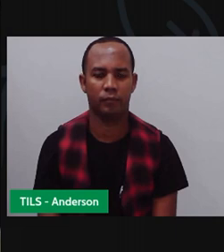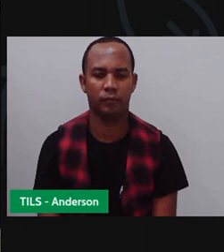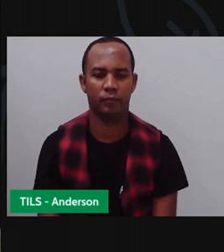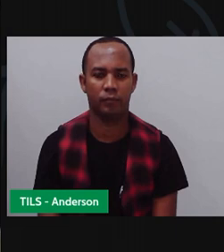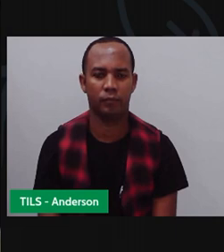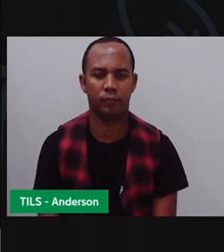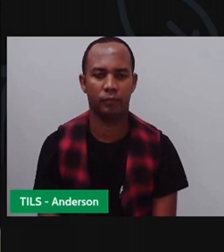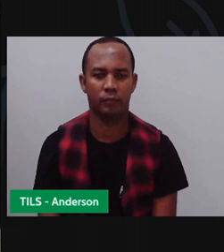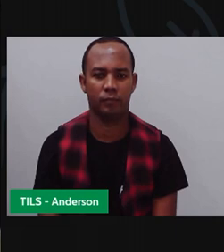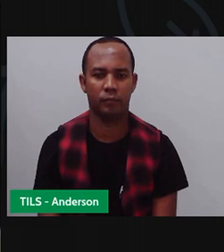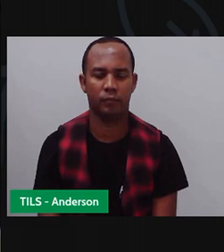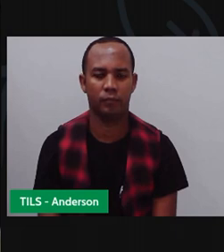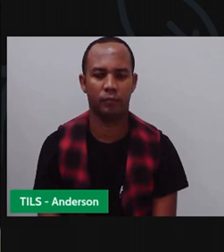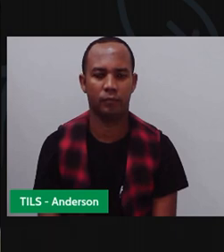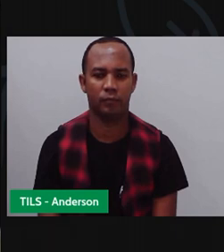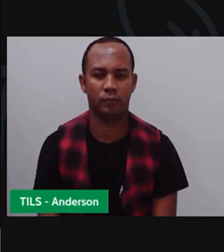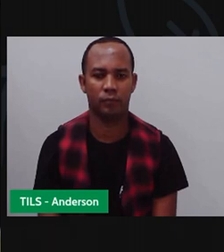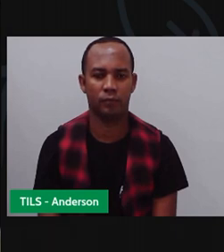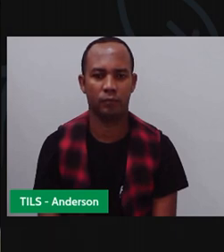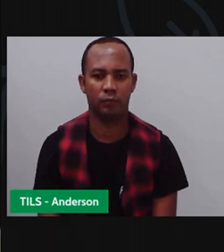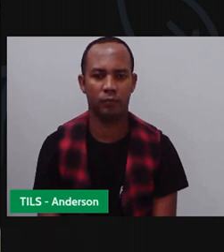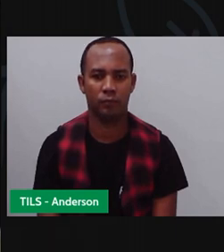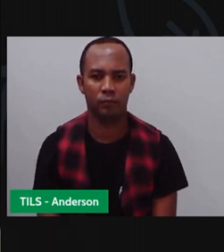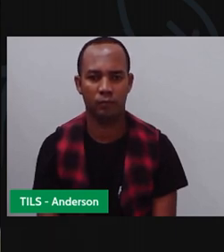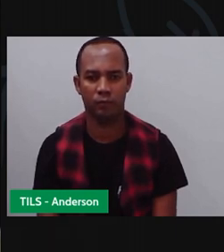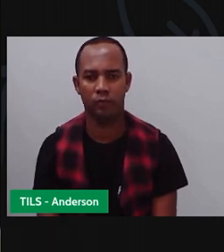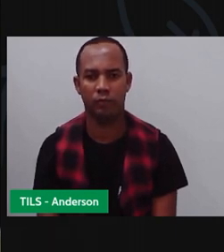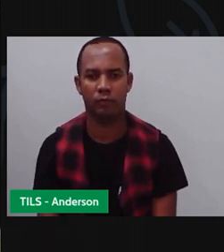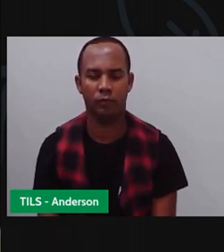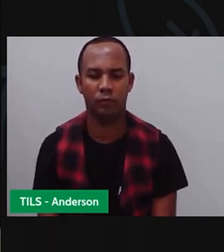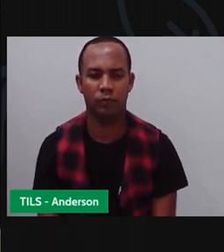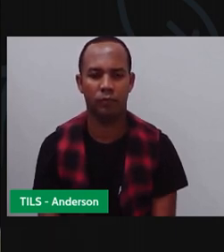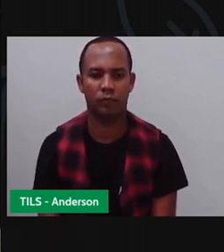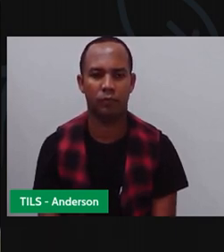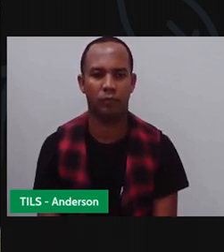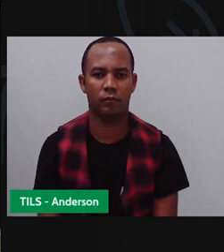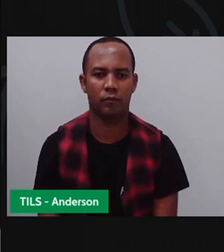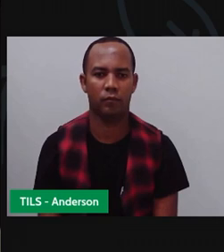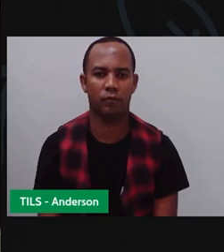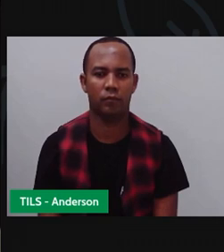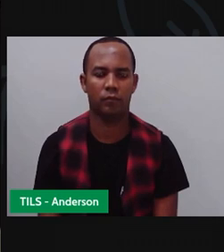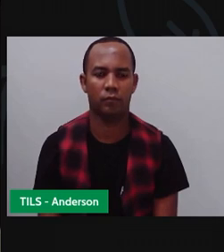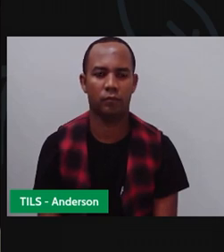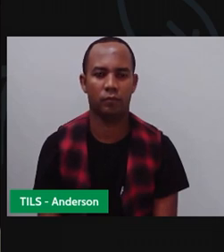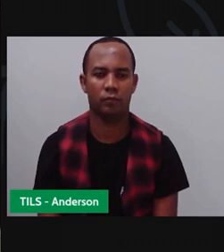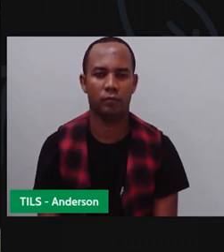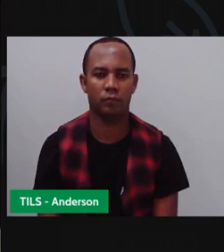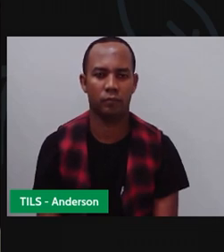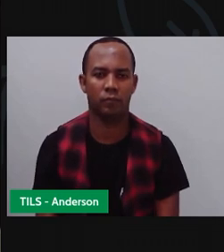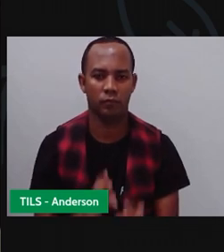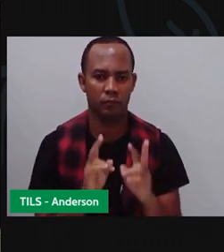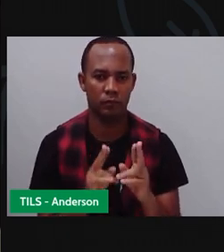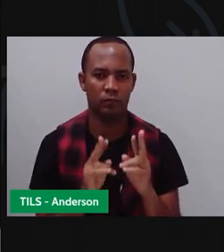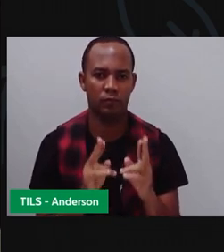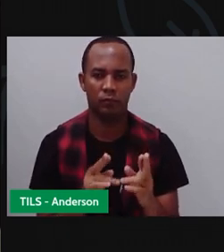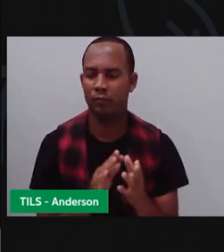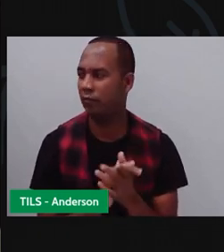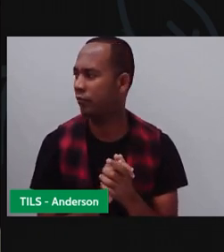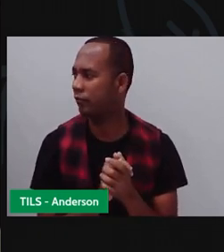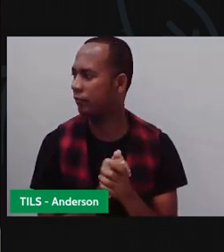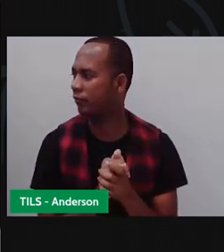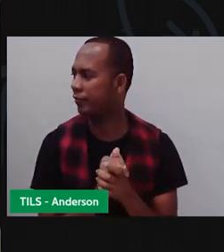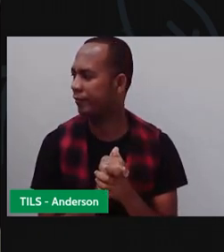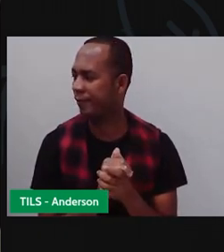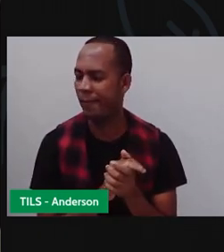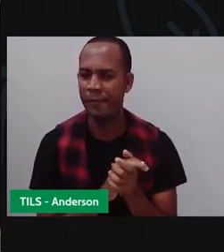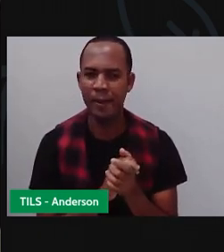Seis. E aqui eu tenho quantos? Quatro. Olha só, isso aqui vai dar igual a quanto? Daqui a pouco a gente vai